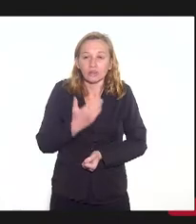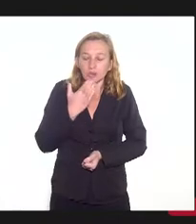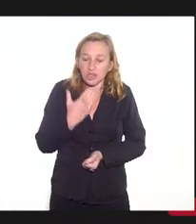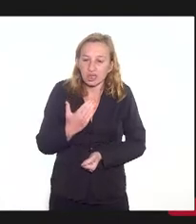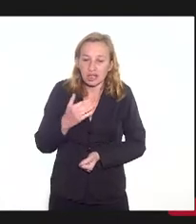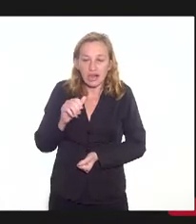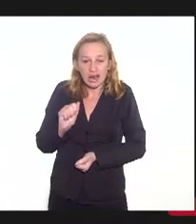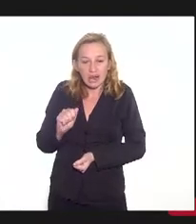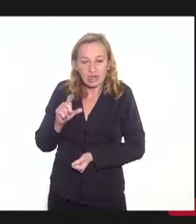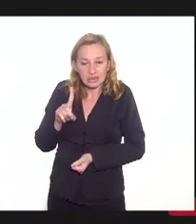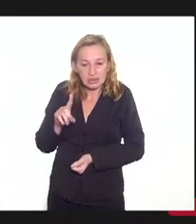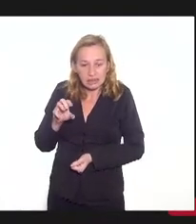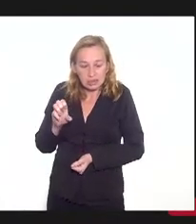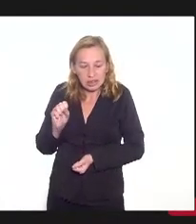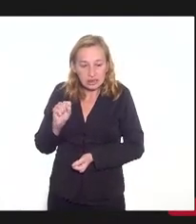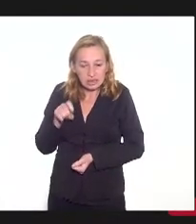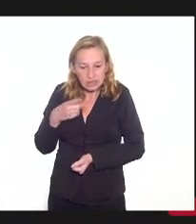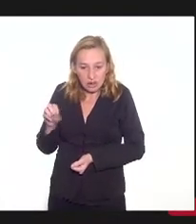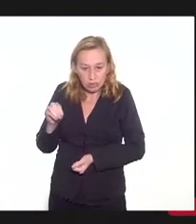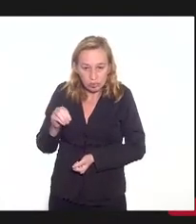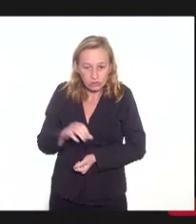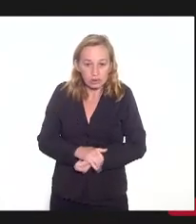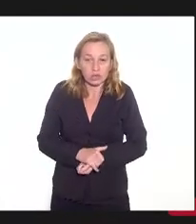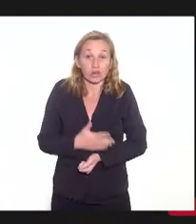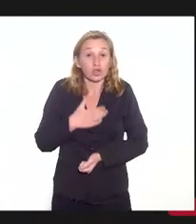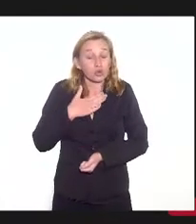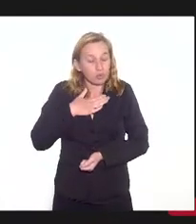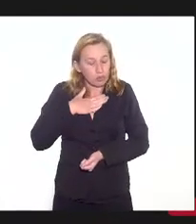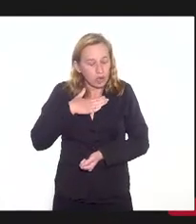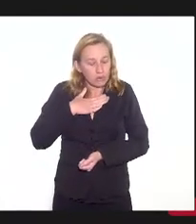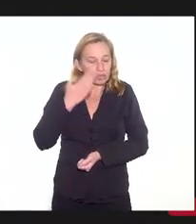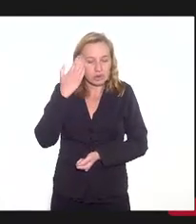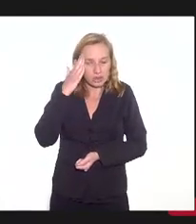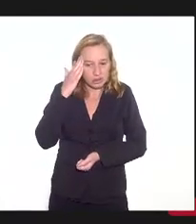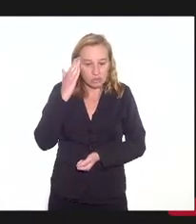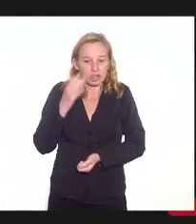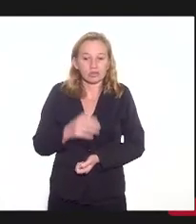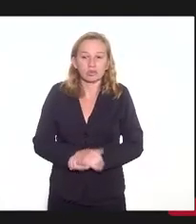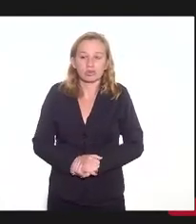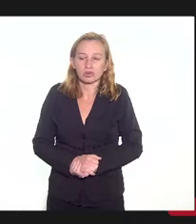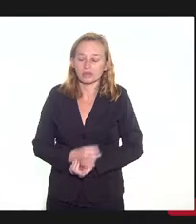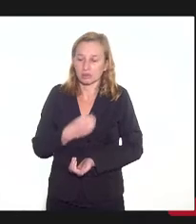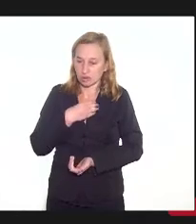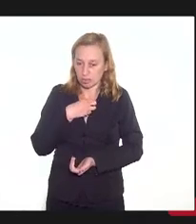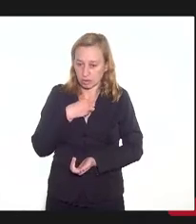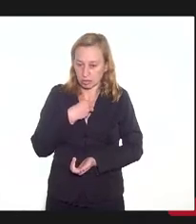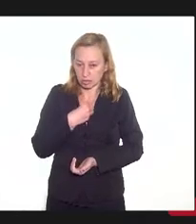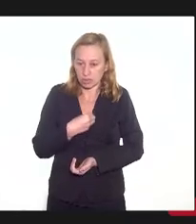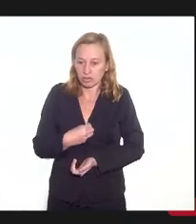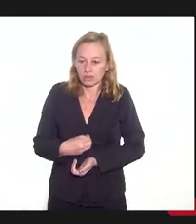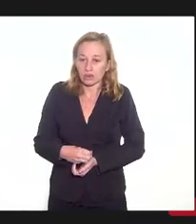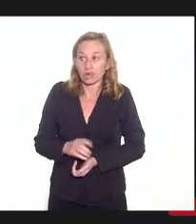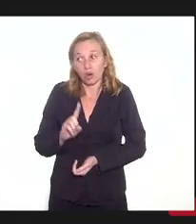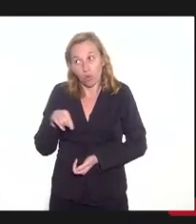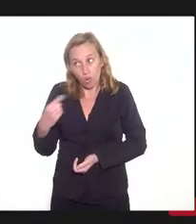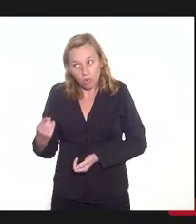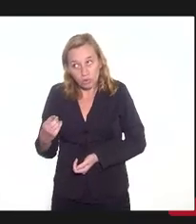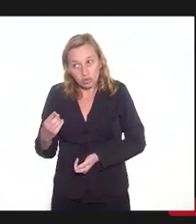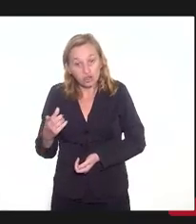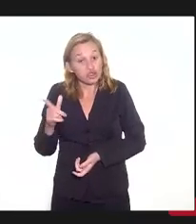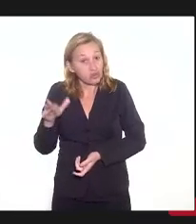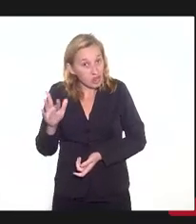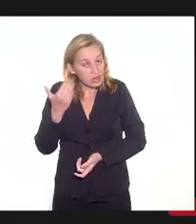adesão. Então, no meu entendimento, no meu entendimento, há outros que não têm esse entendimento.